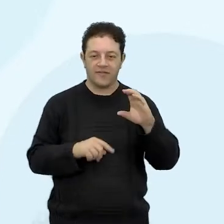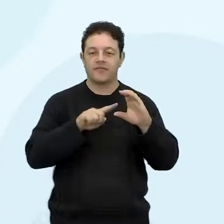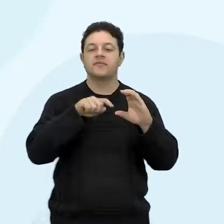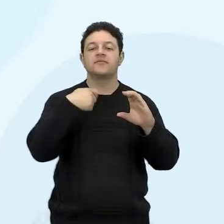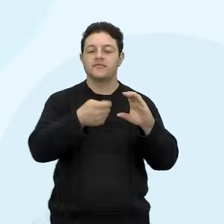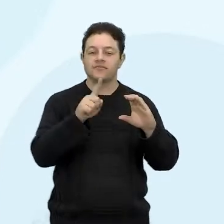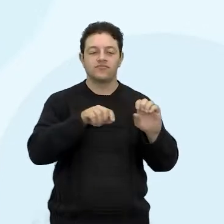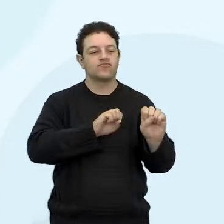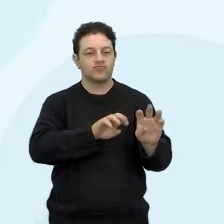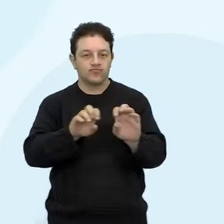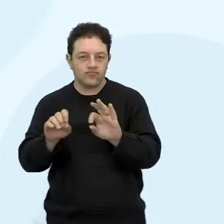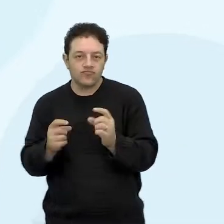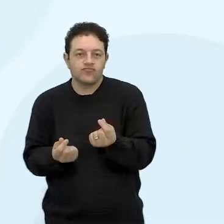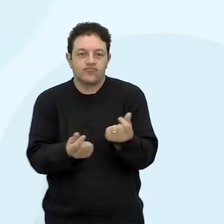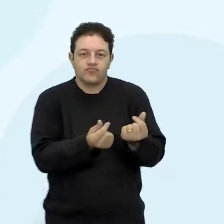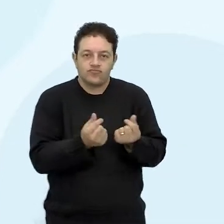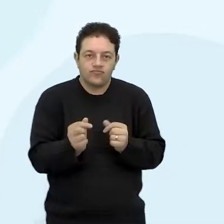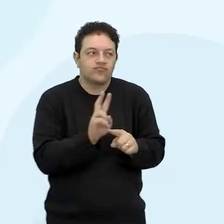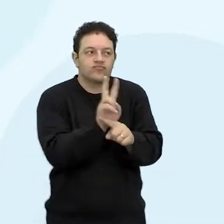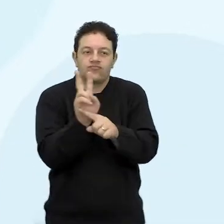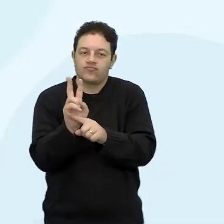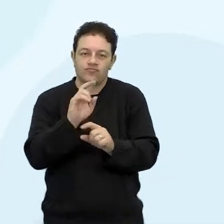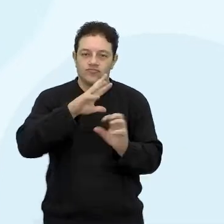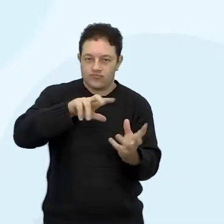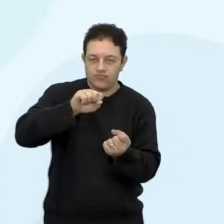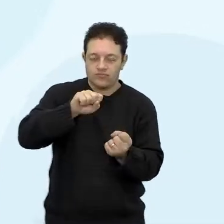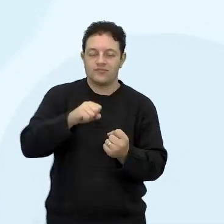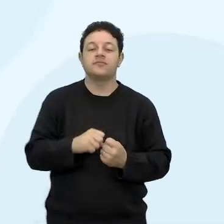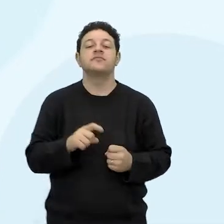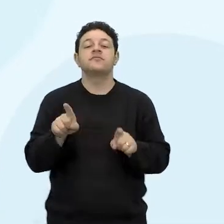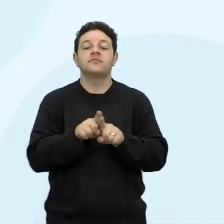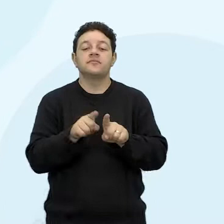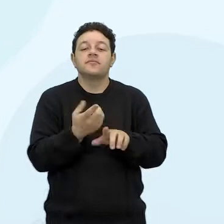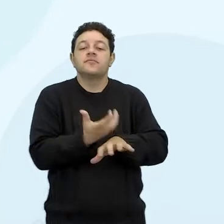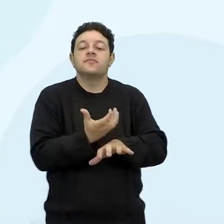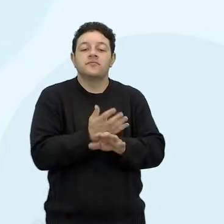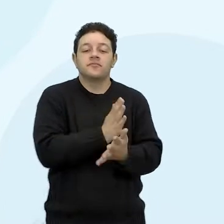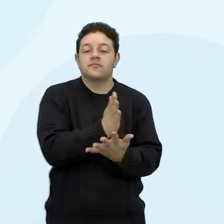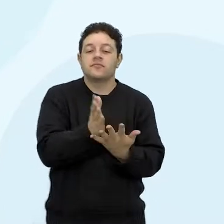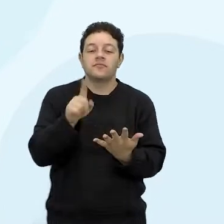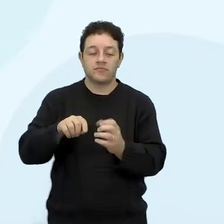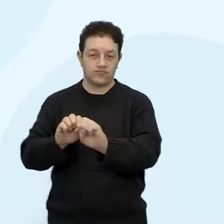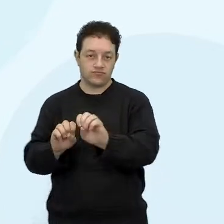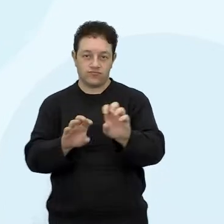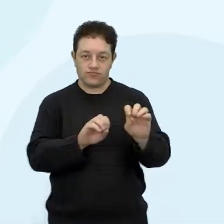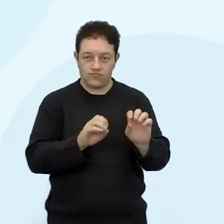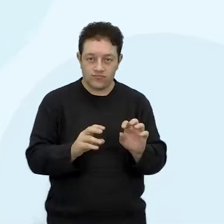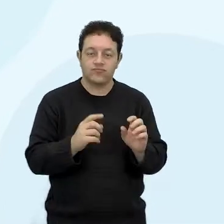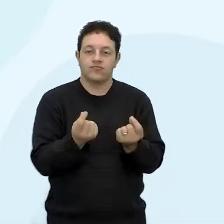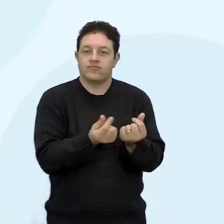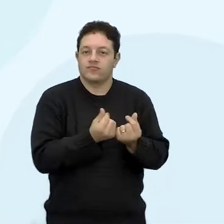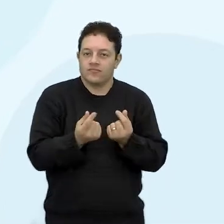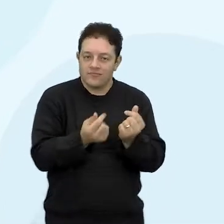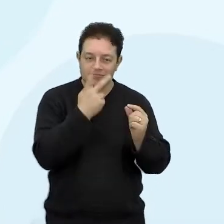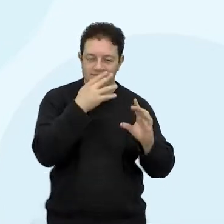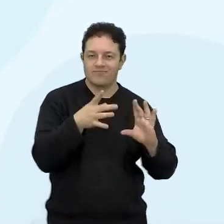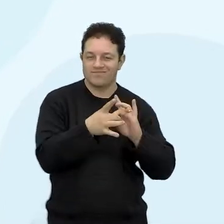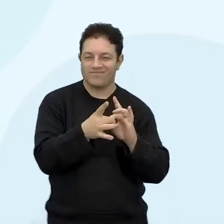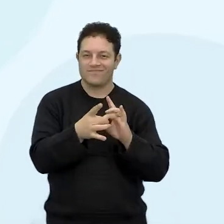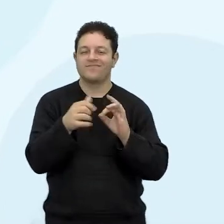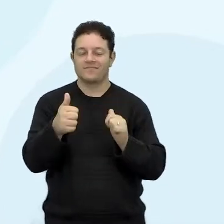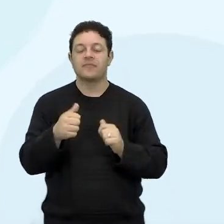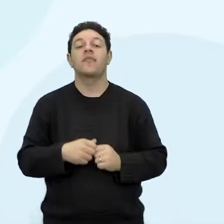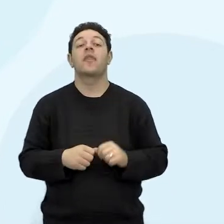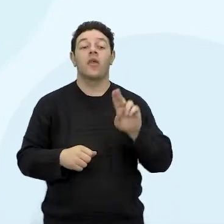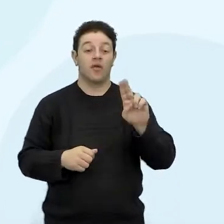educação financeira sustentável e o nosso componente curricular aí, educação financeira em conexão. Lembrando que